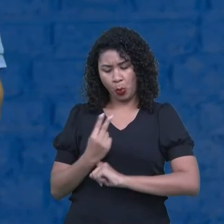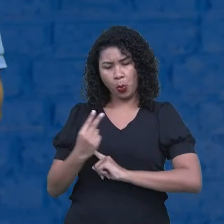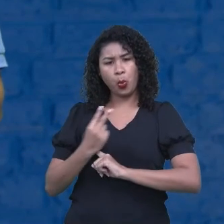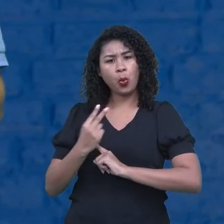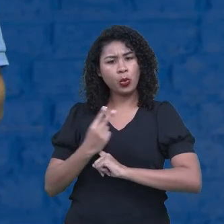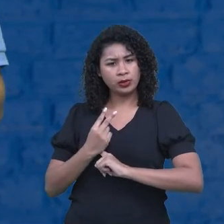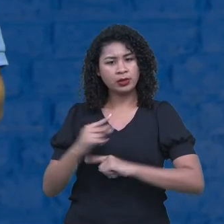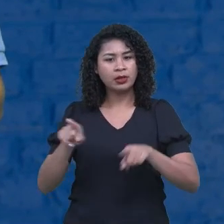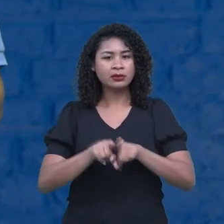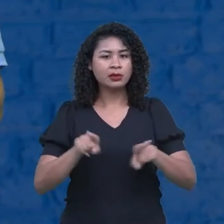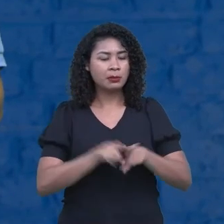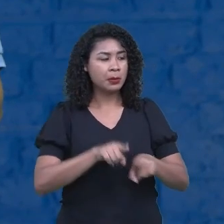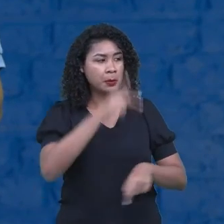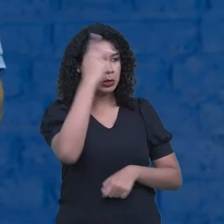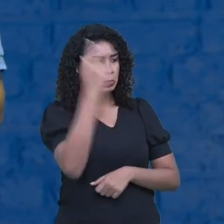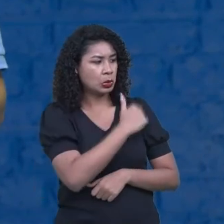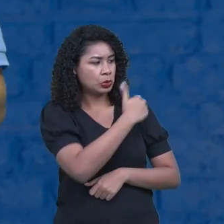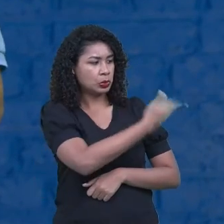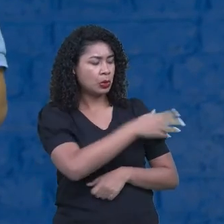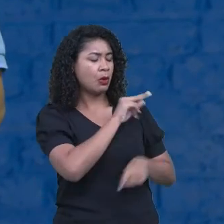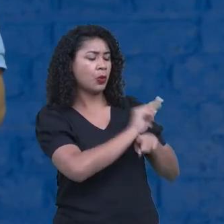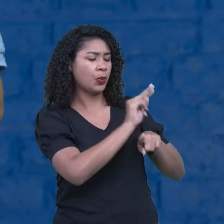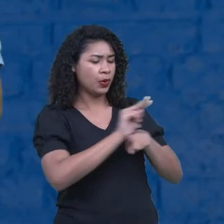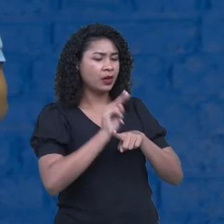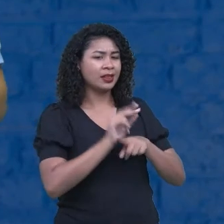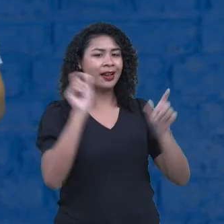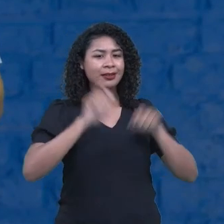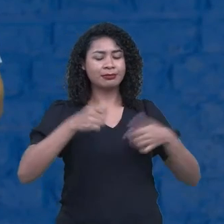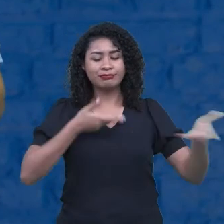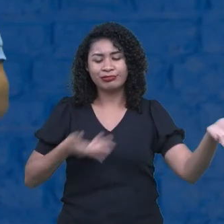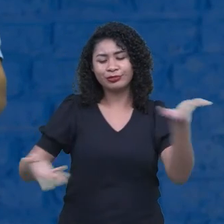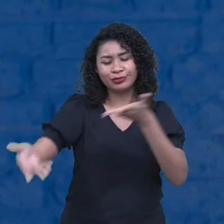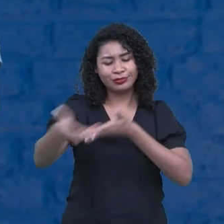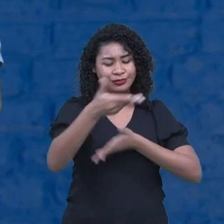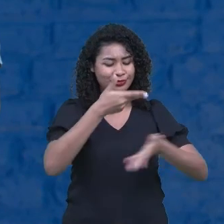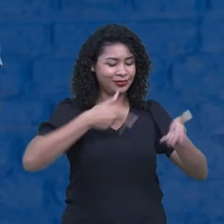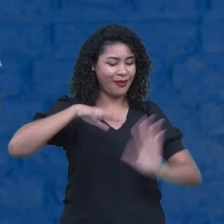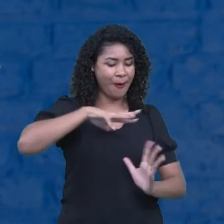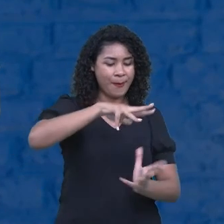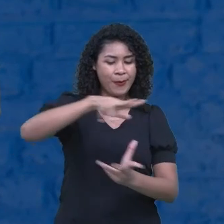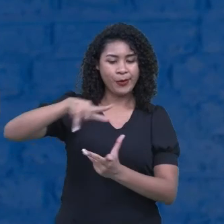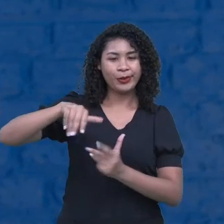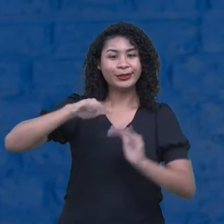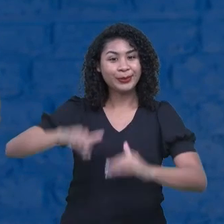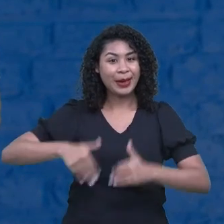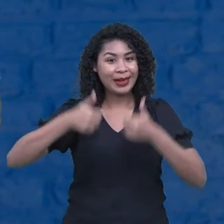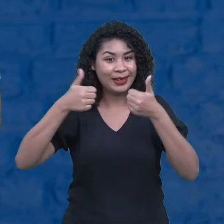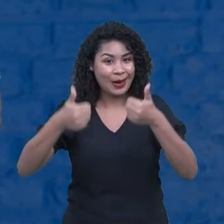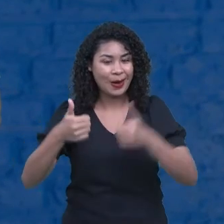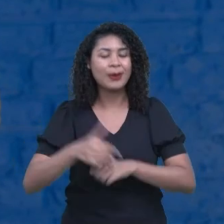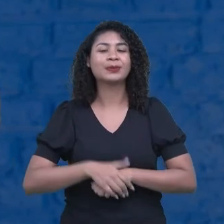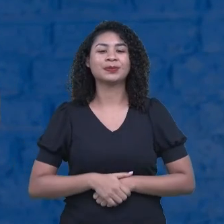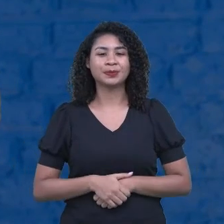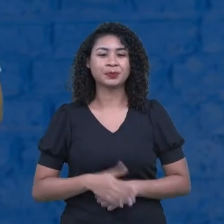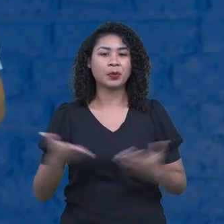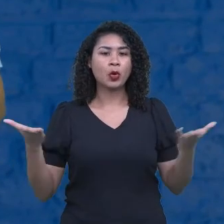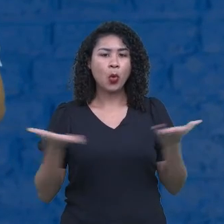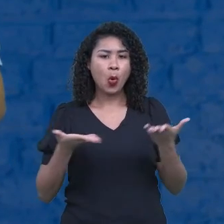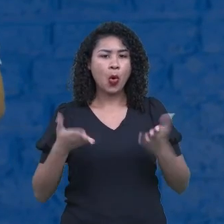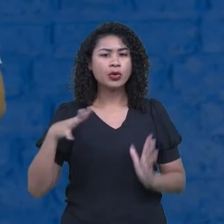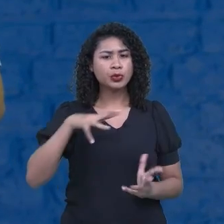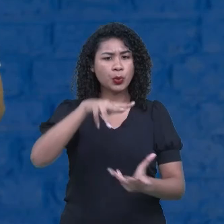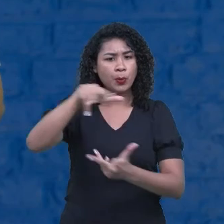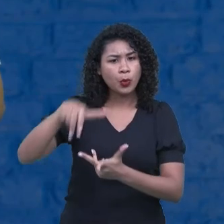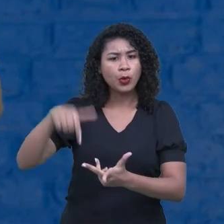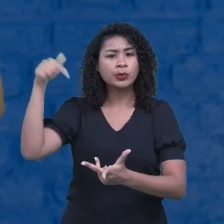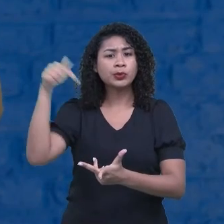cuidem do outro e aí o mundo vai se tornar melhor. Não esquecendo que nós vivemos uma realidade hoje no mundo que